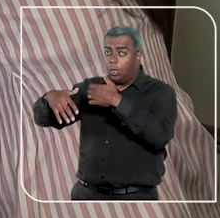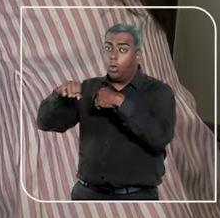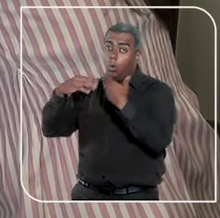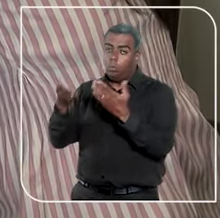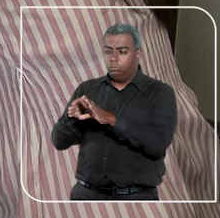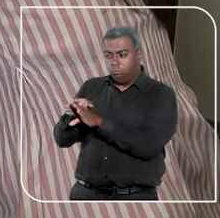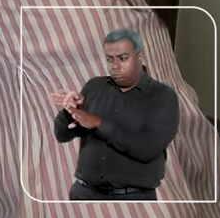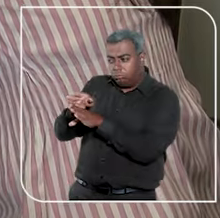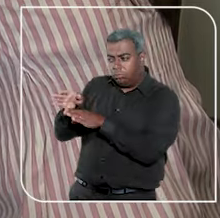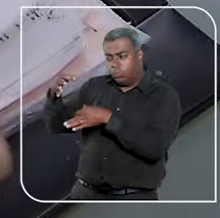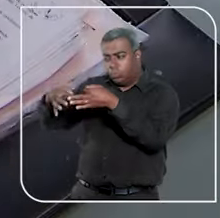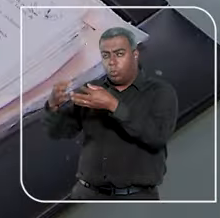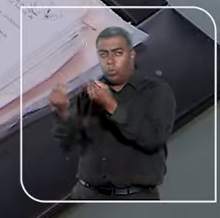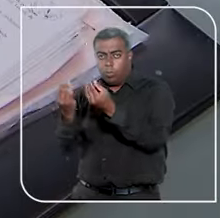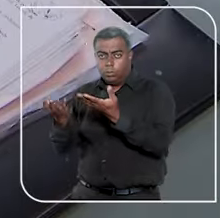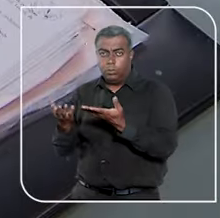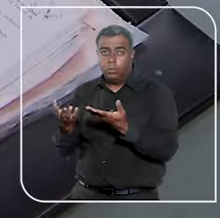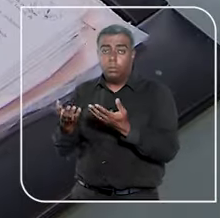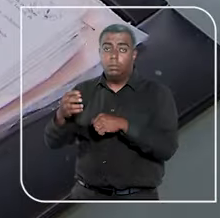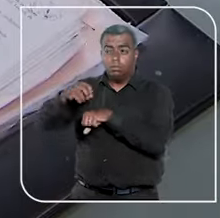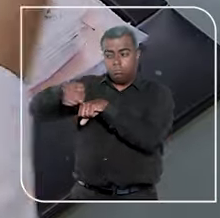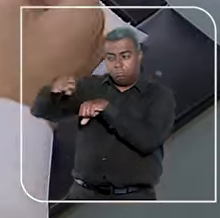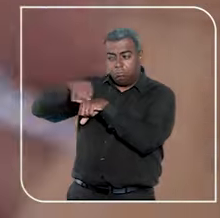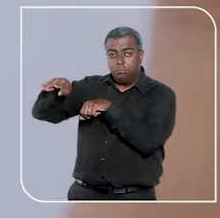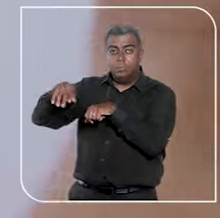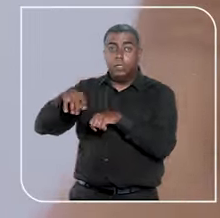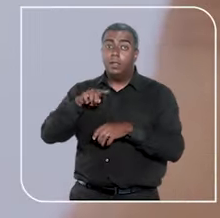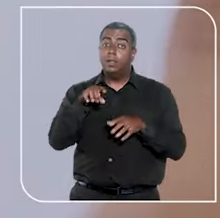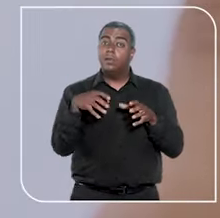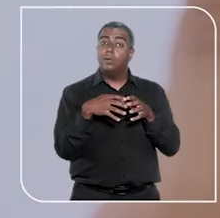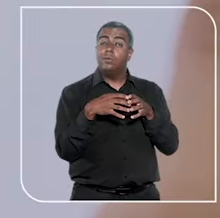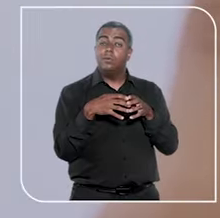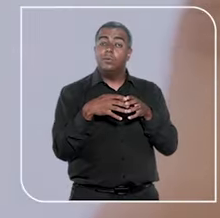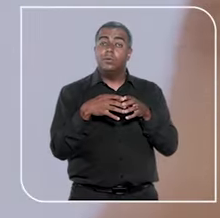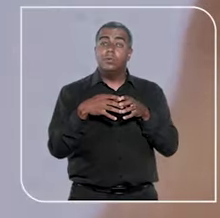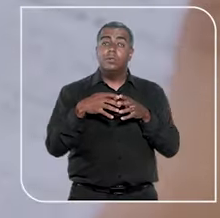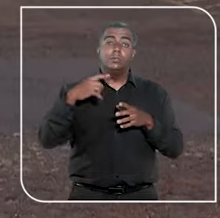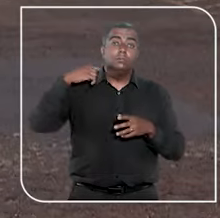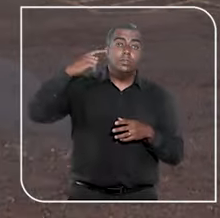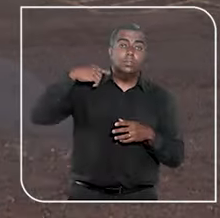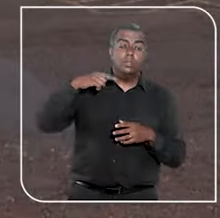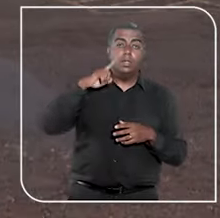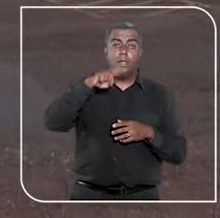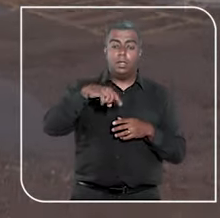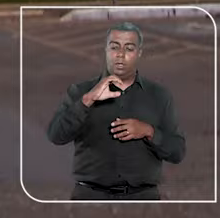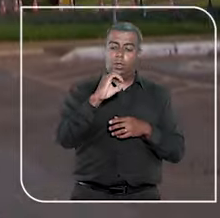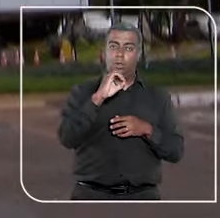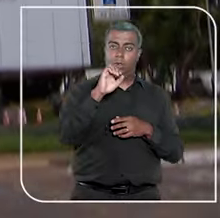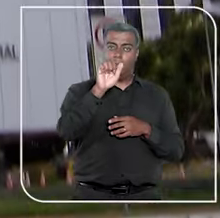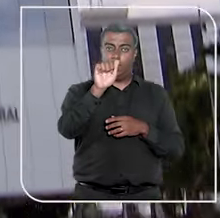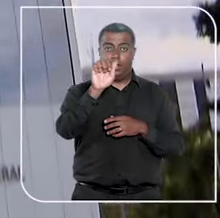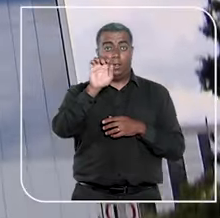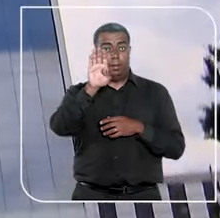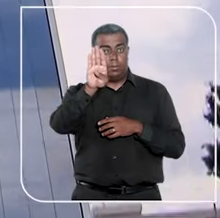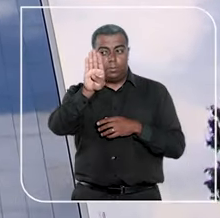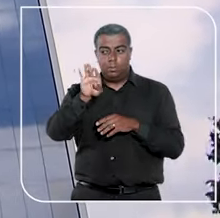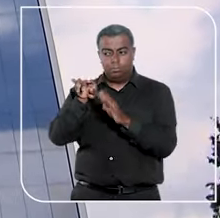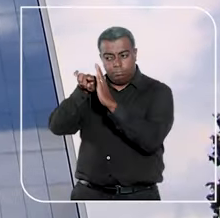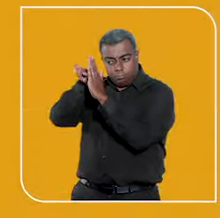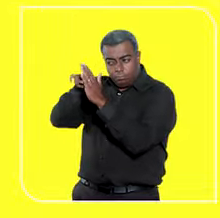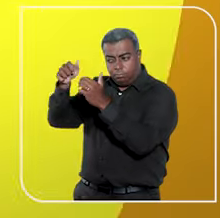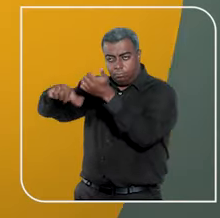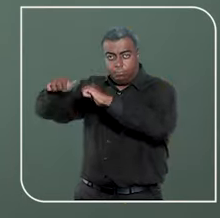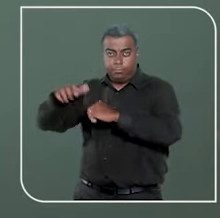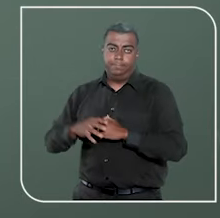aconselhamento jurídico. Essa categoria de profissionais do direito é regulada pelo Conselho Federal da Ordem dos Advogados do